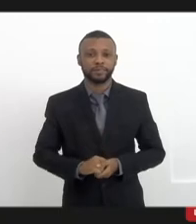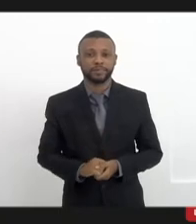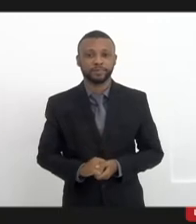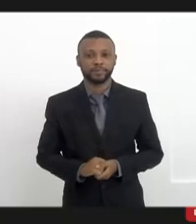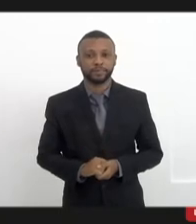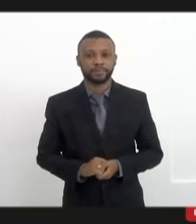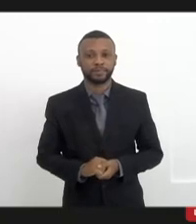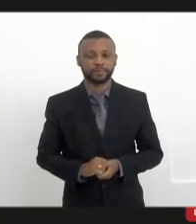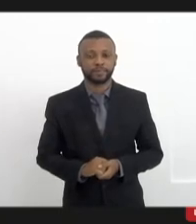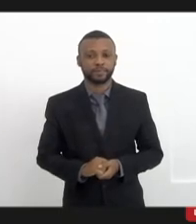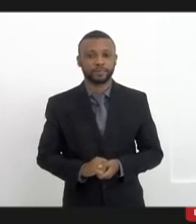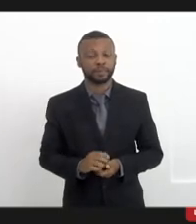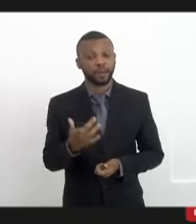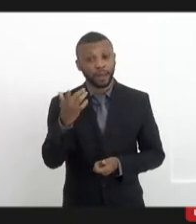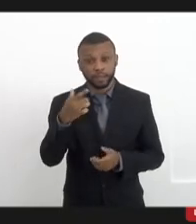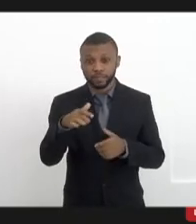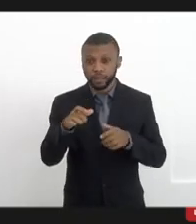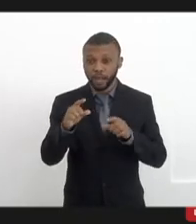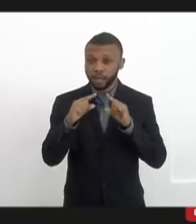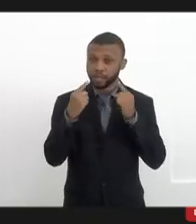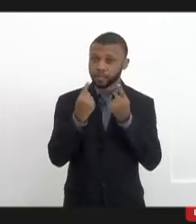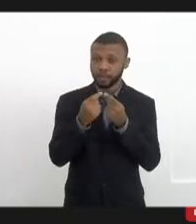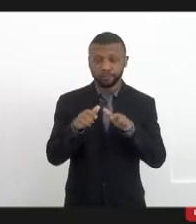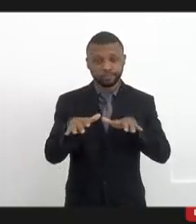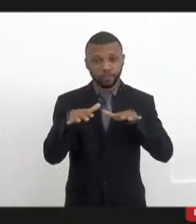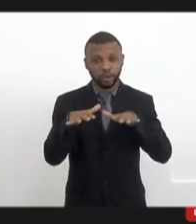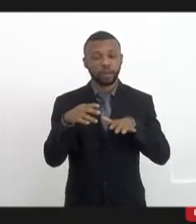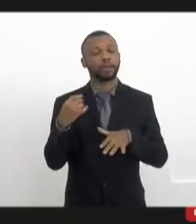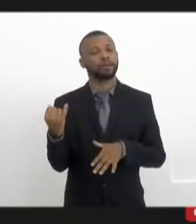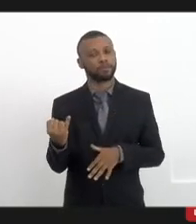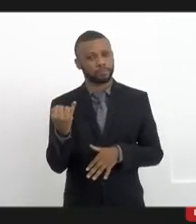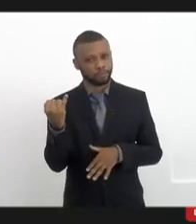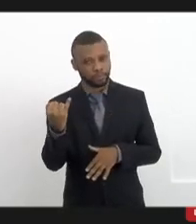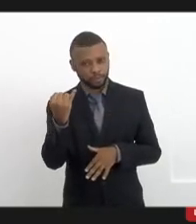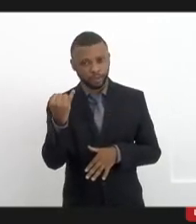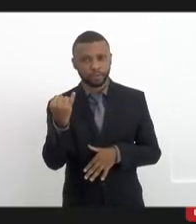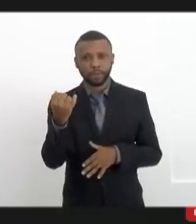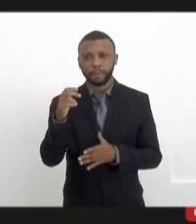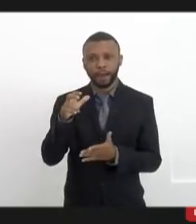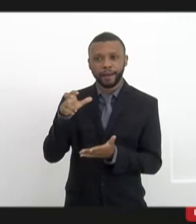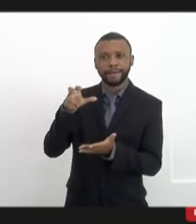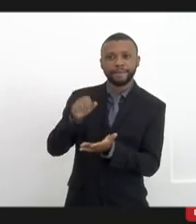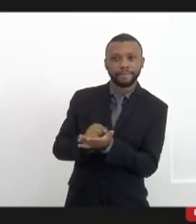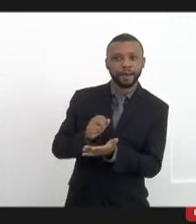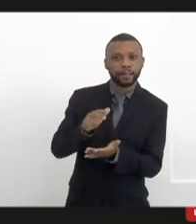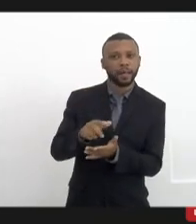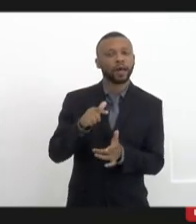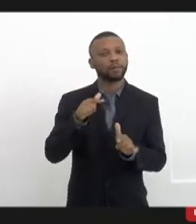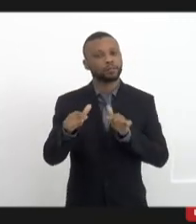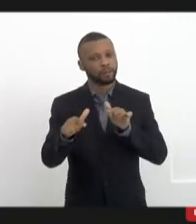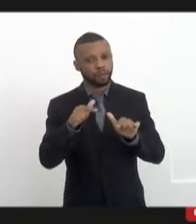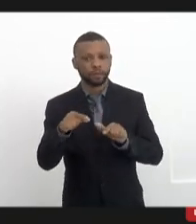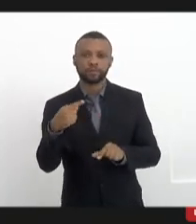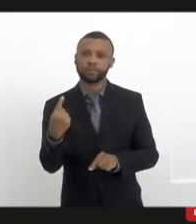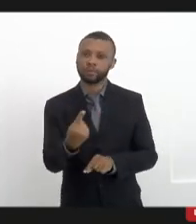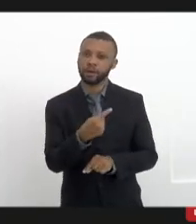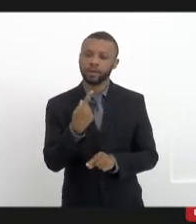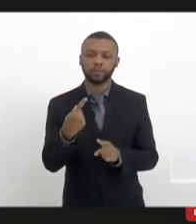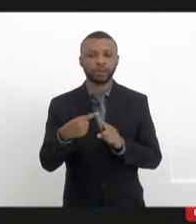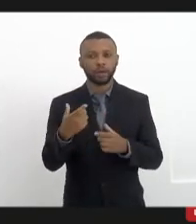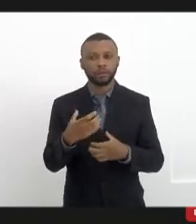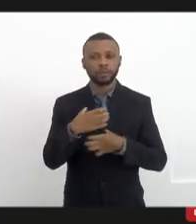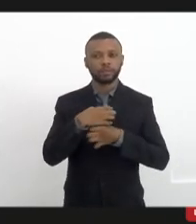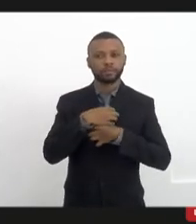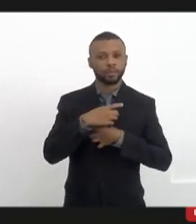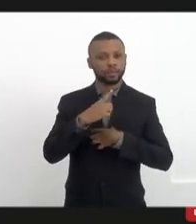Eu acho que essa audiência pública é muito importante, realmente, para validar o nosso trabalho, porque o sentimento que eu